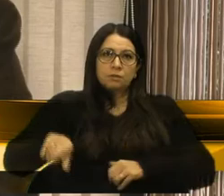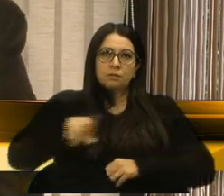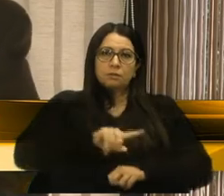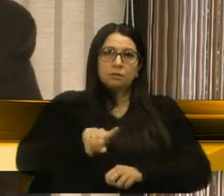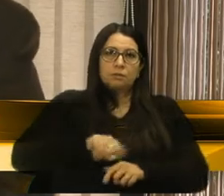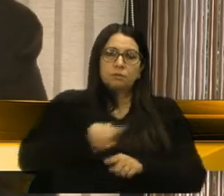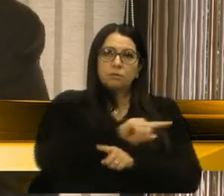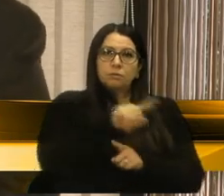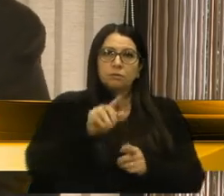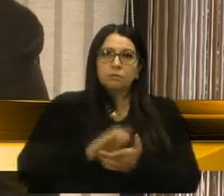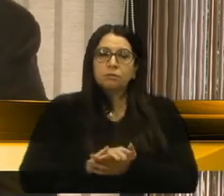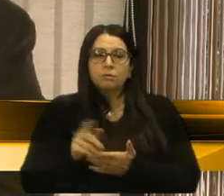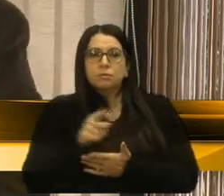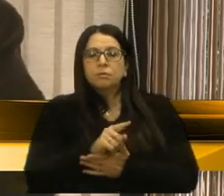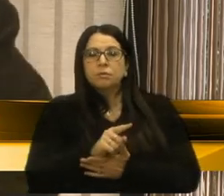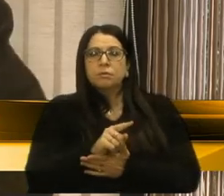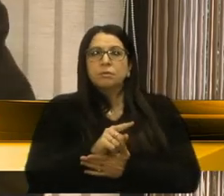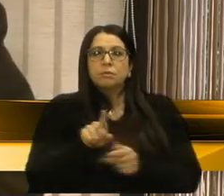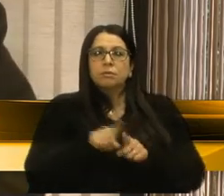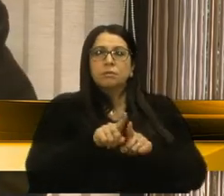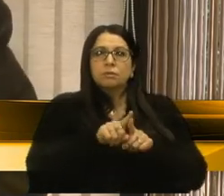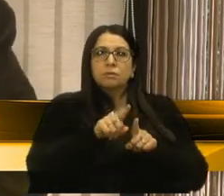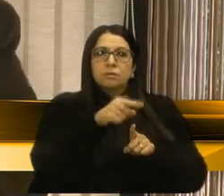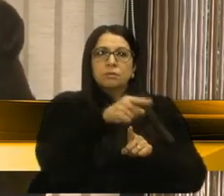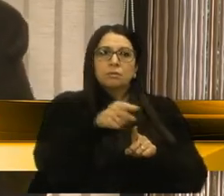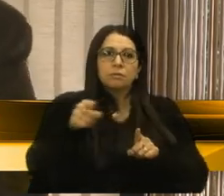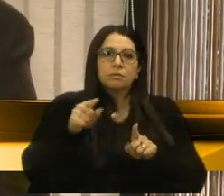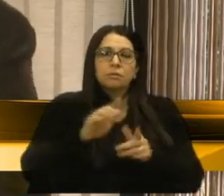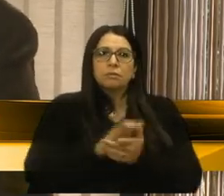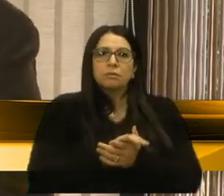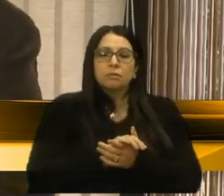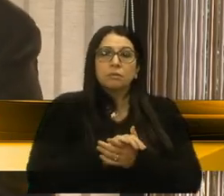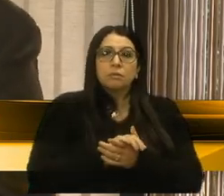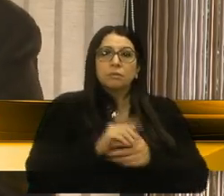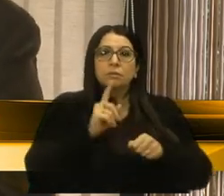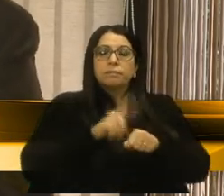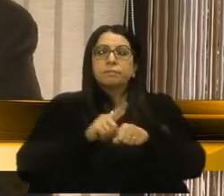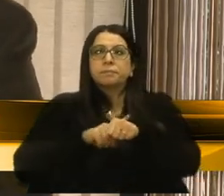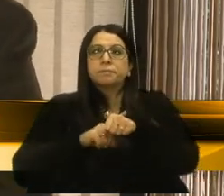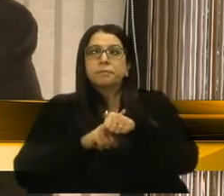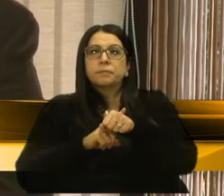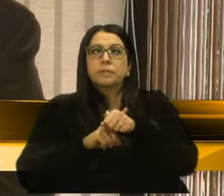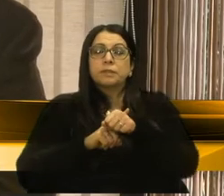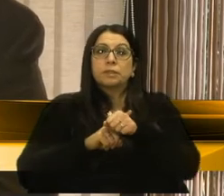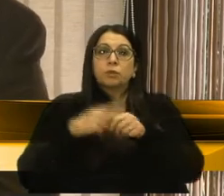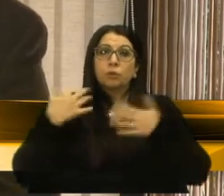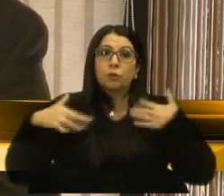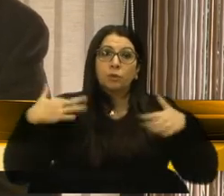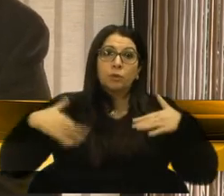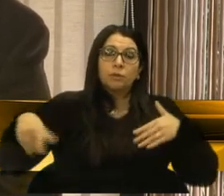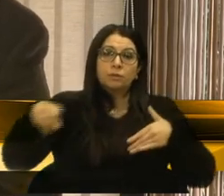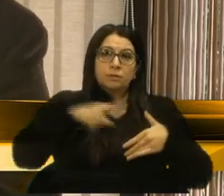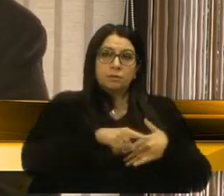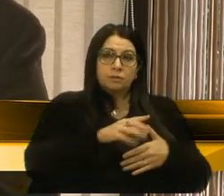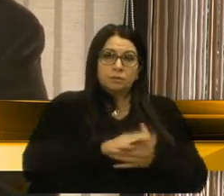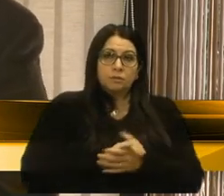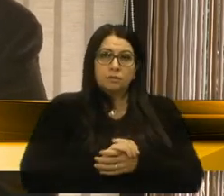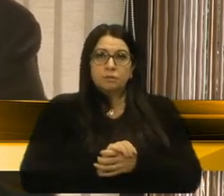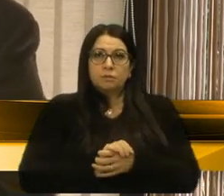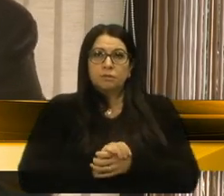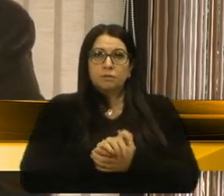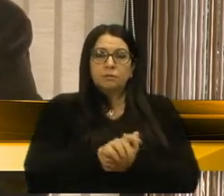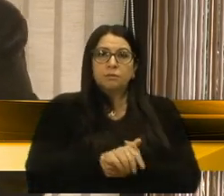dúvidas ainda. Então, por isso que, neste momento de aflição que as pessoas têm que,